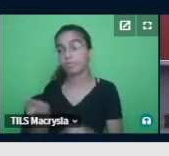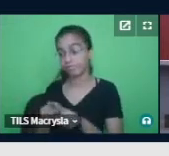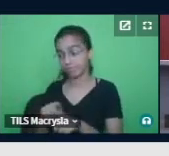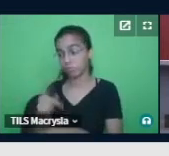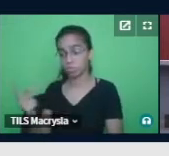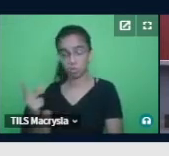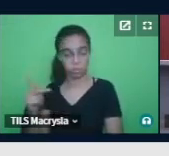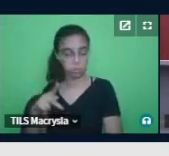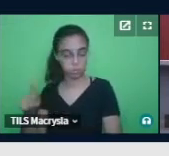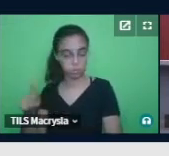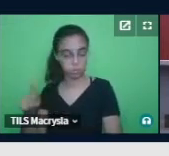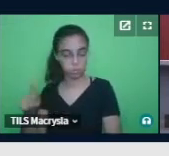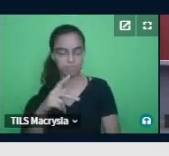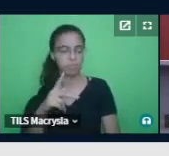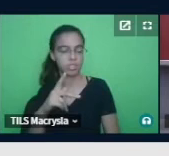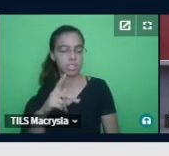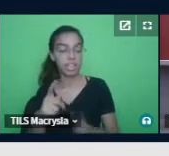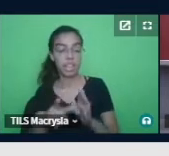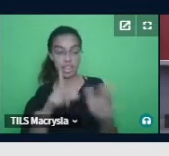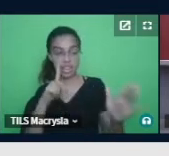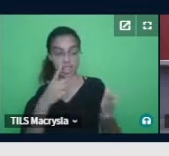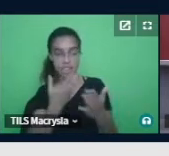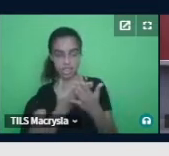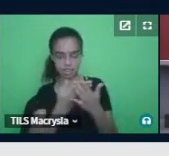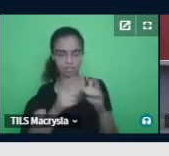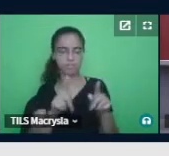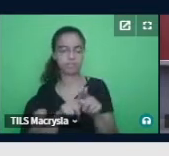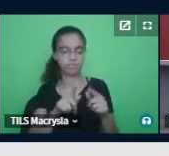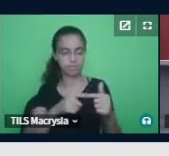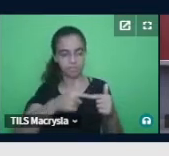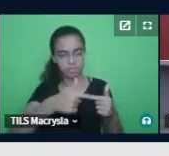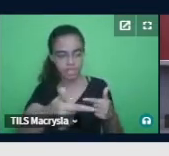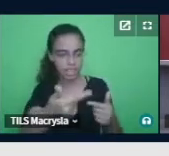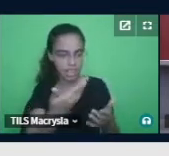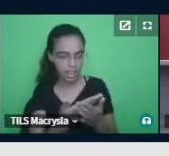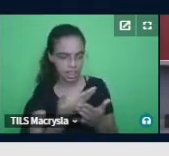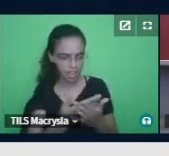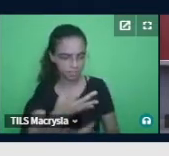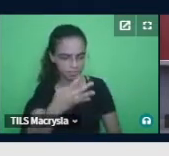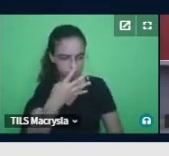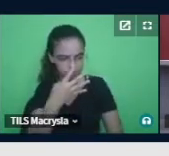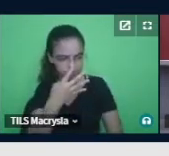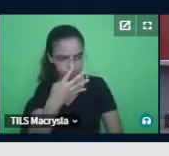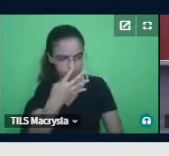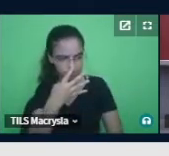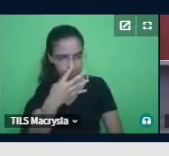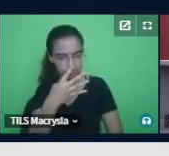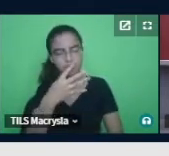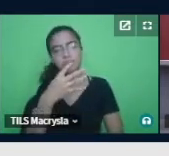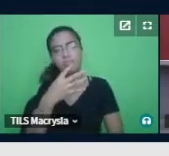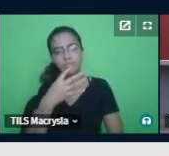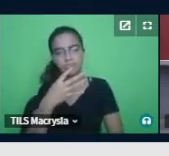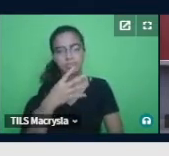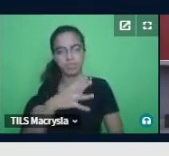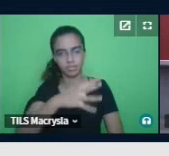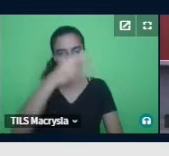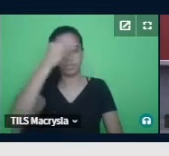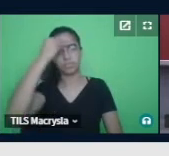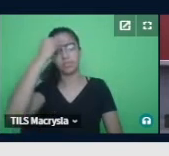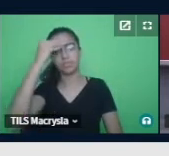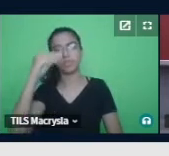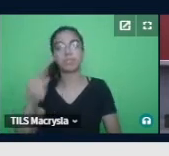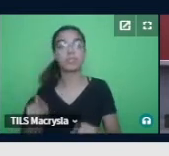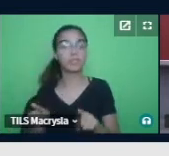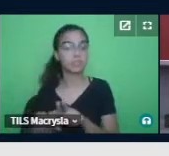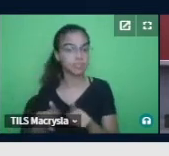e às vezes durante as aulas, e eu a influenciei com as minhas ações pedagógicas nas aulas que eu ministrei.